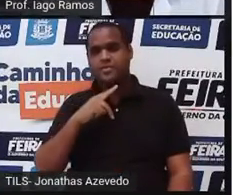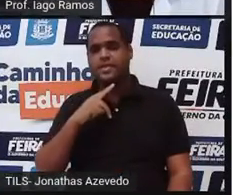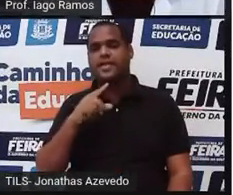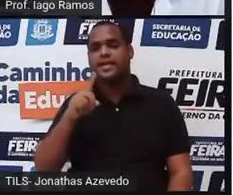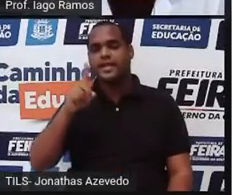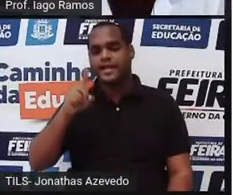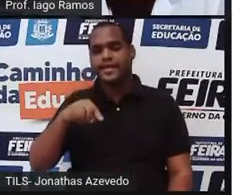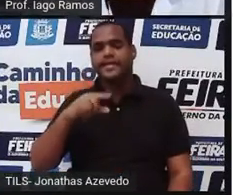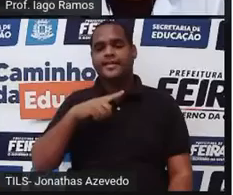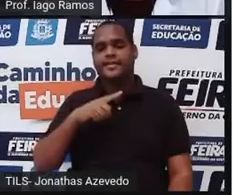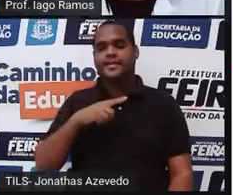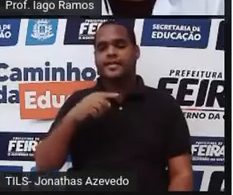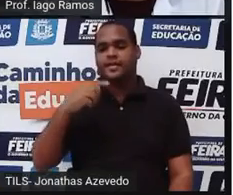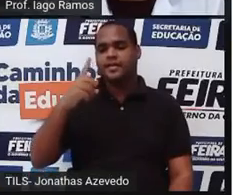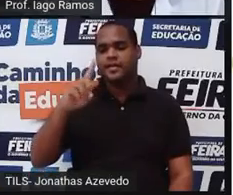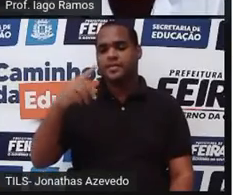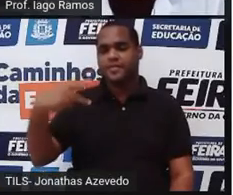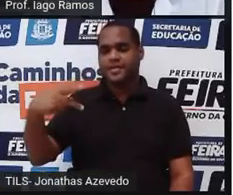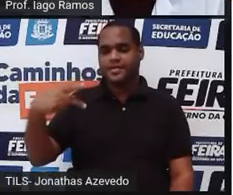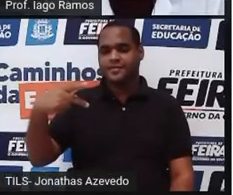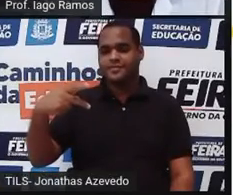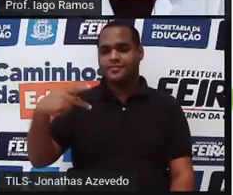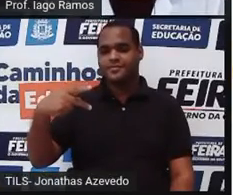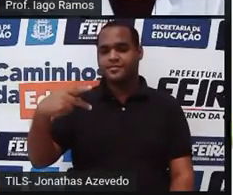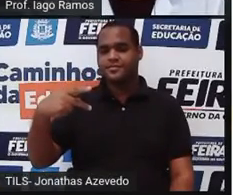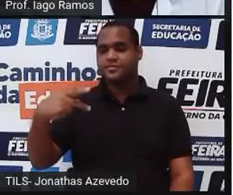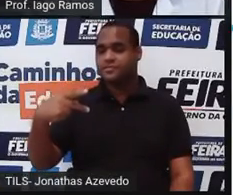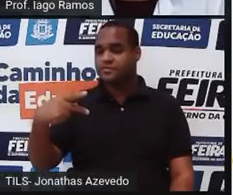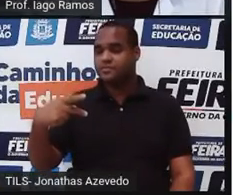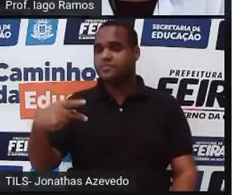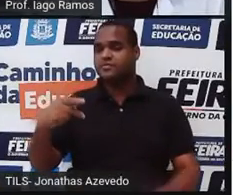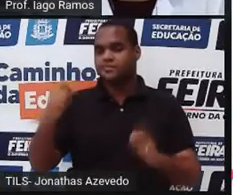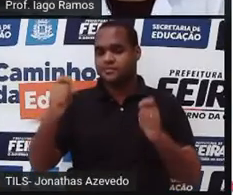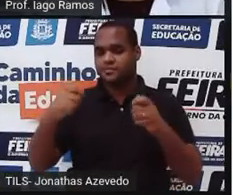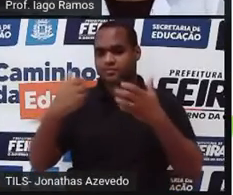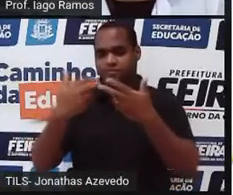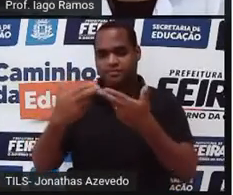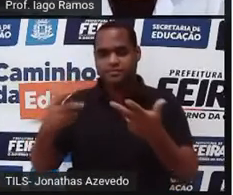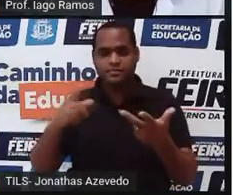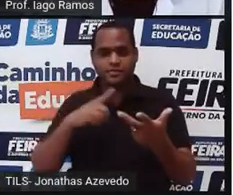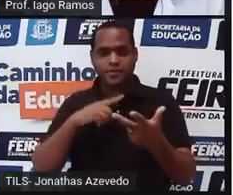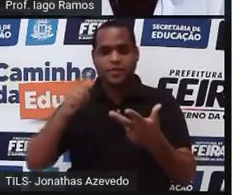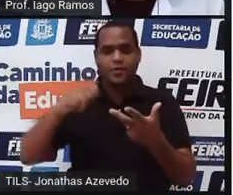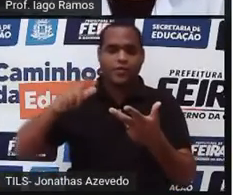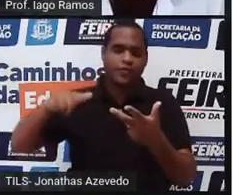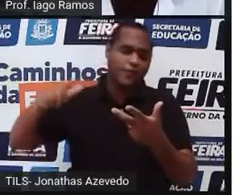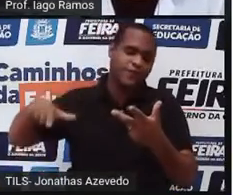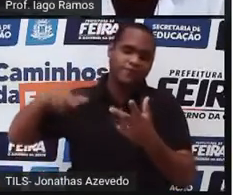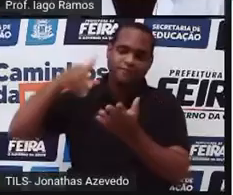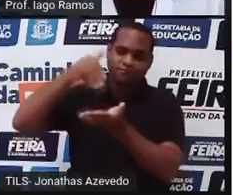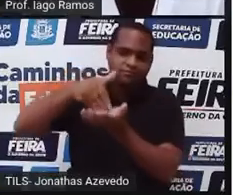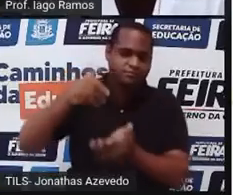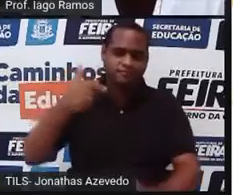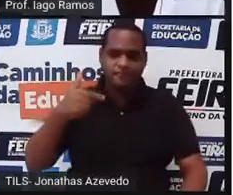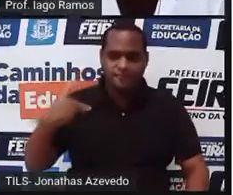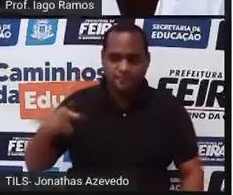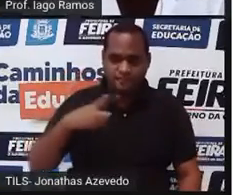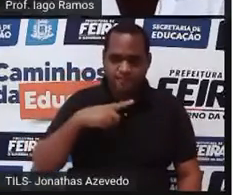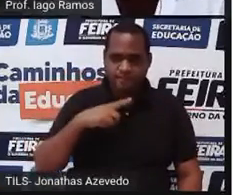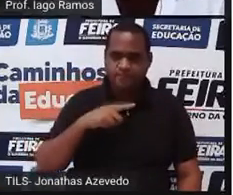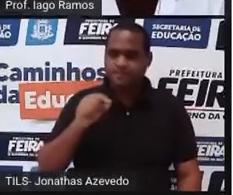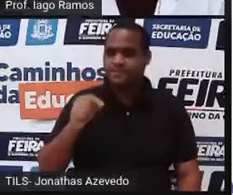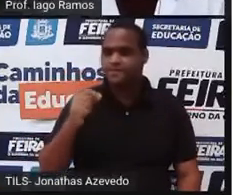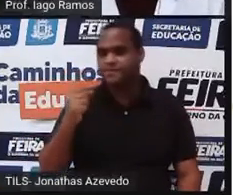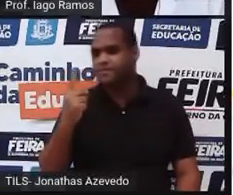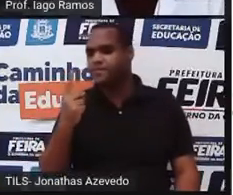de ser uma dízima, os algarismos não se repetem infinitamente. Apareceu